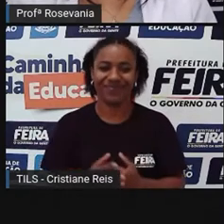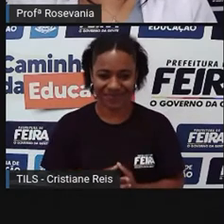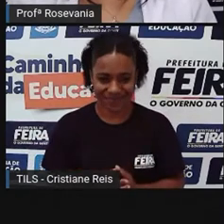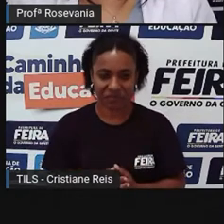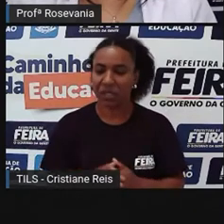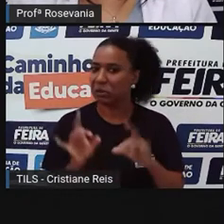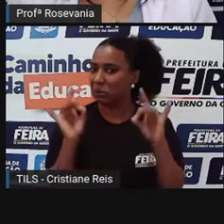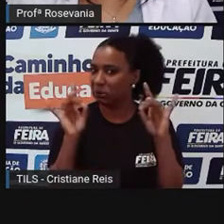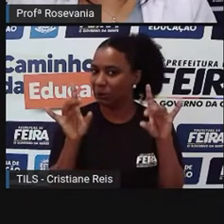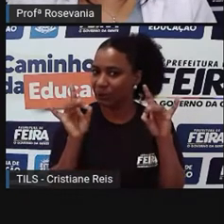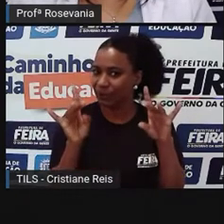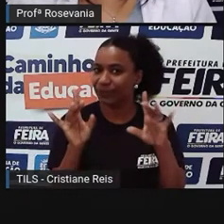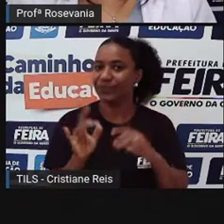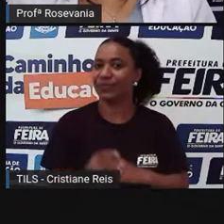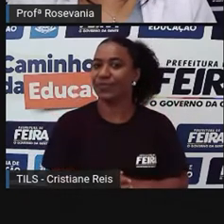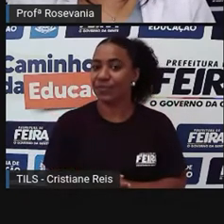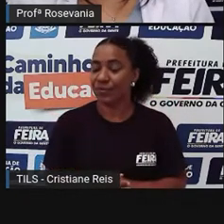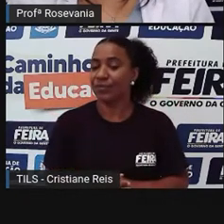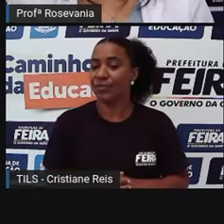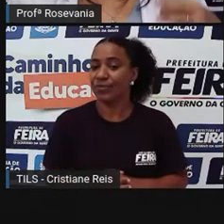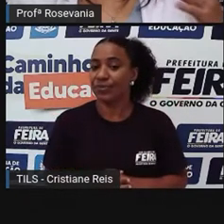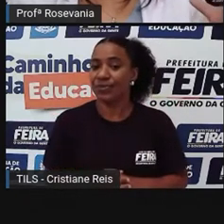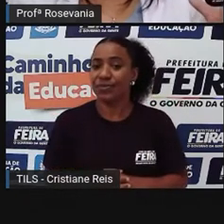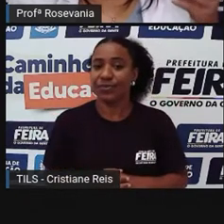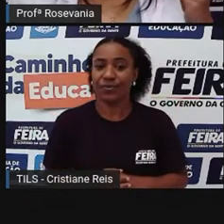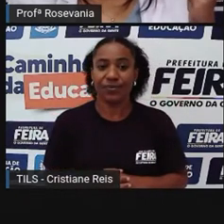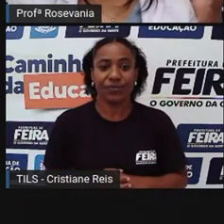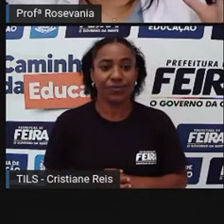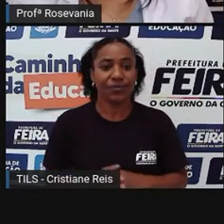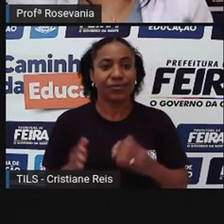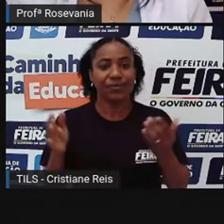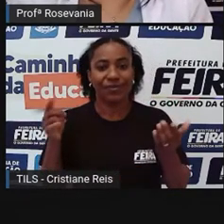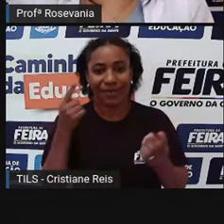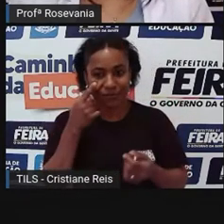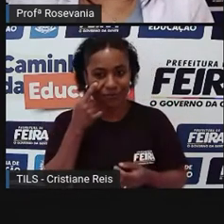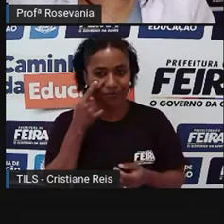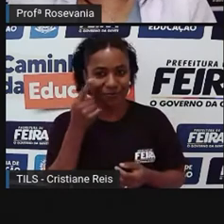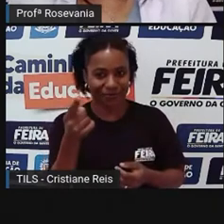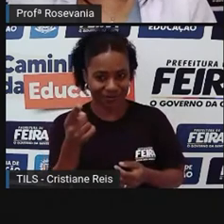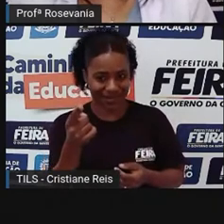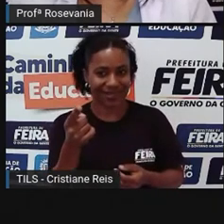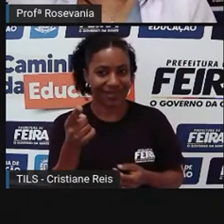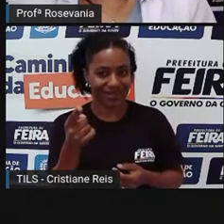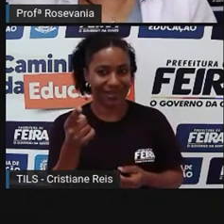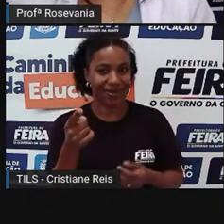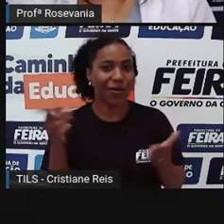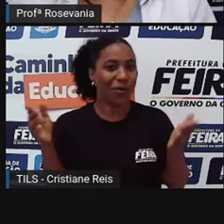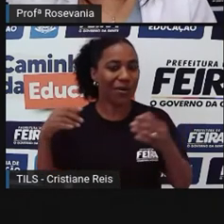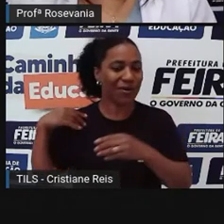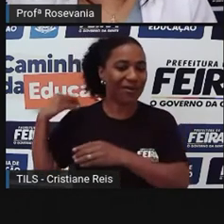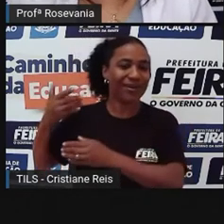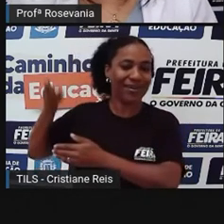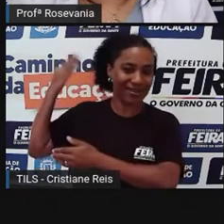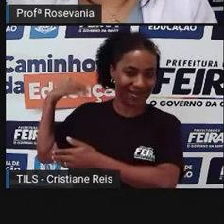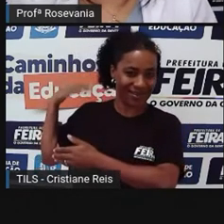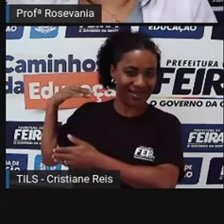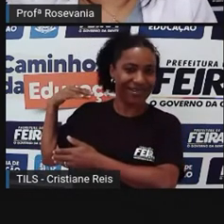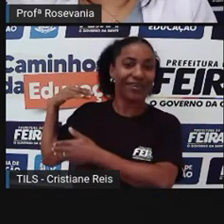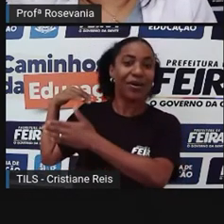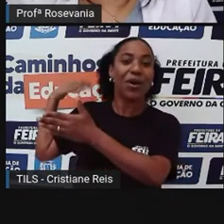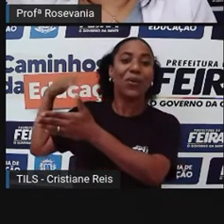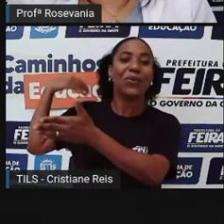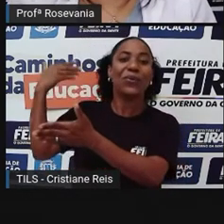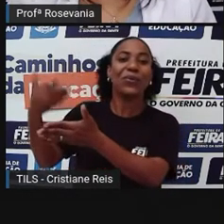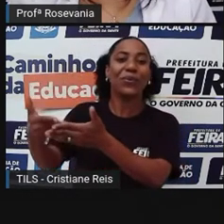aqui esse espaço, ainda é muito pulsante a quantidade de gentes que tem aí, mas no